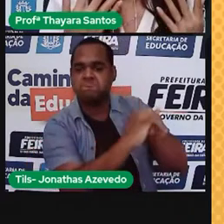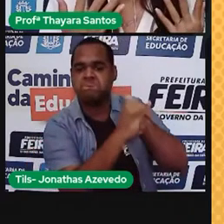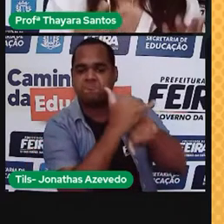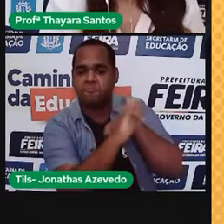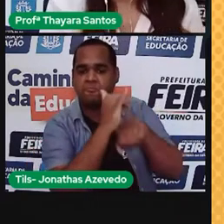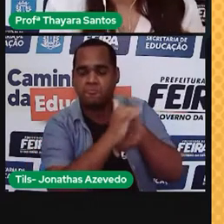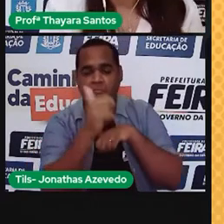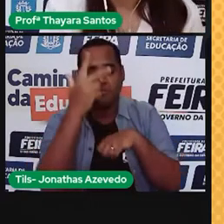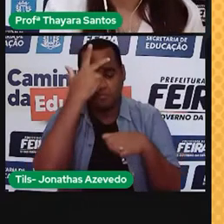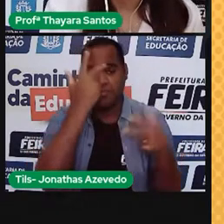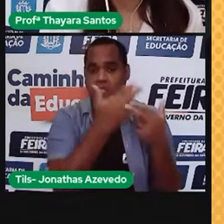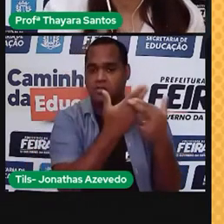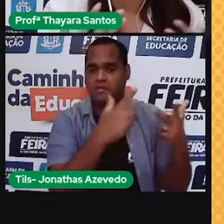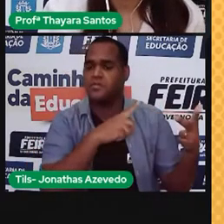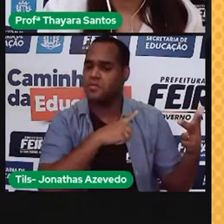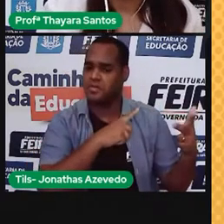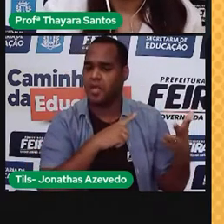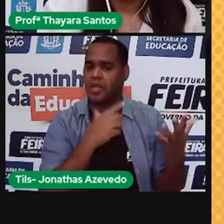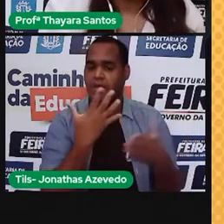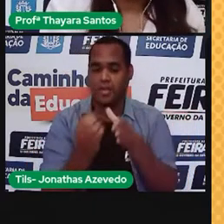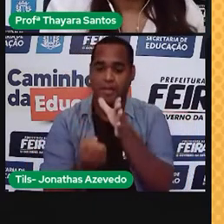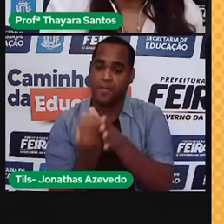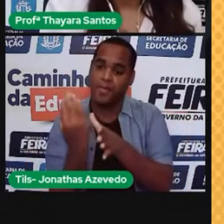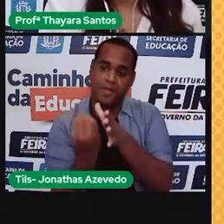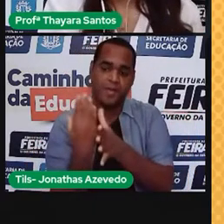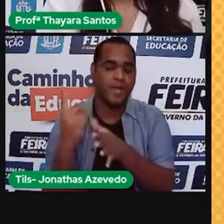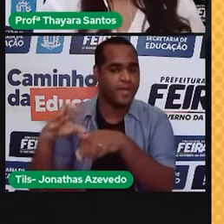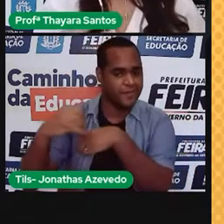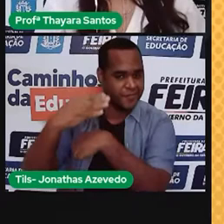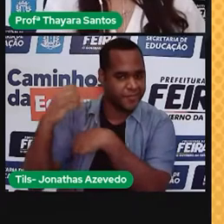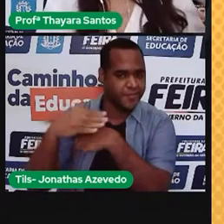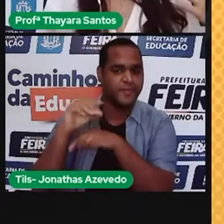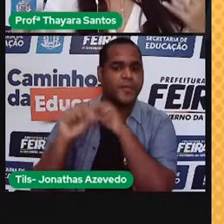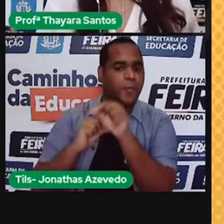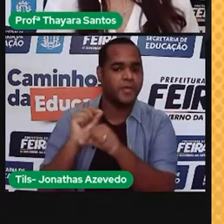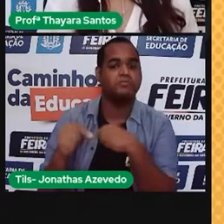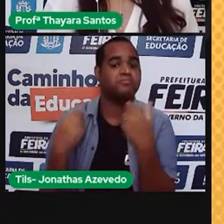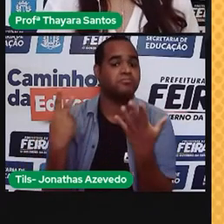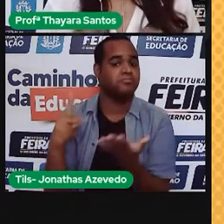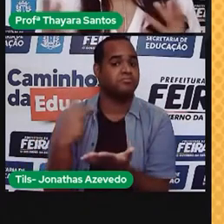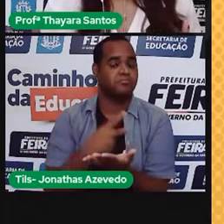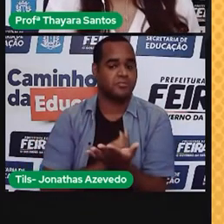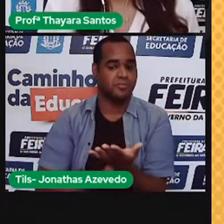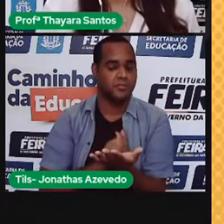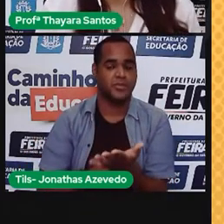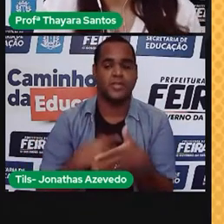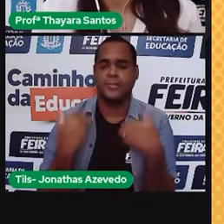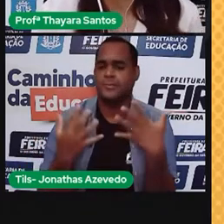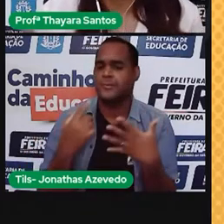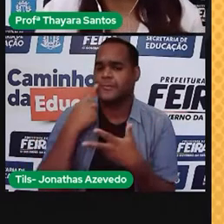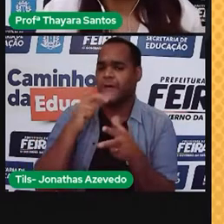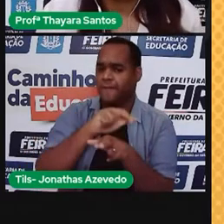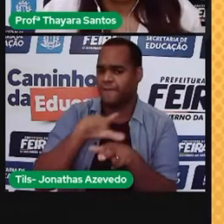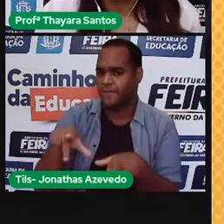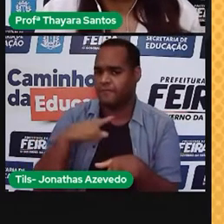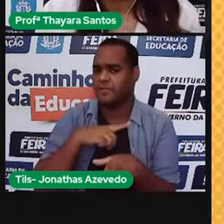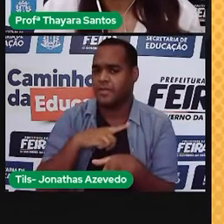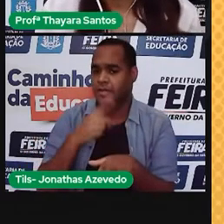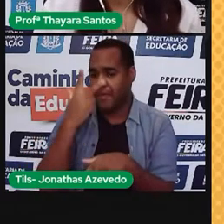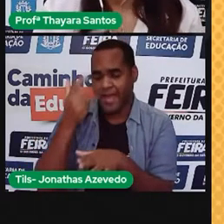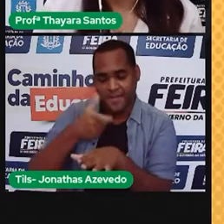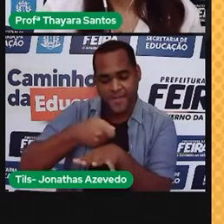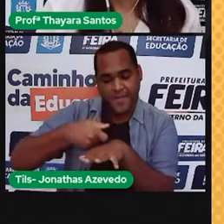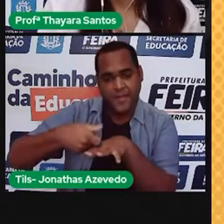-las a um objetivo, que aquela pessoa que fabricou a informação quer. E que, na verdade, muitas vezes a gente chama muita coisa de fake